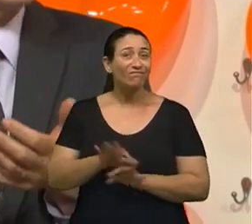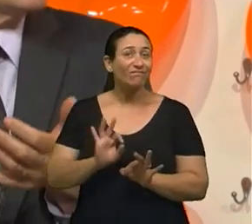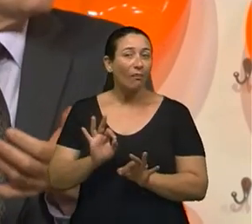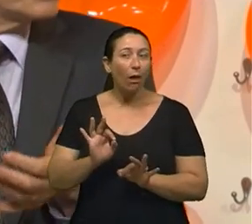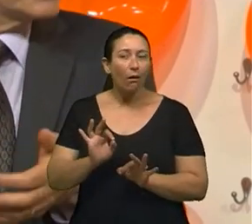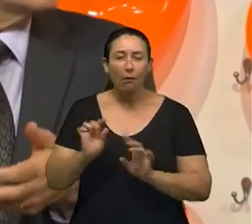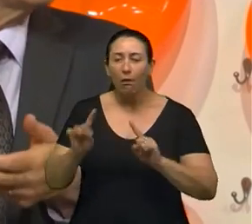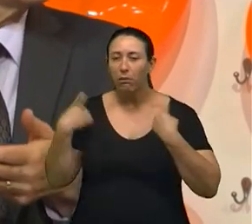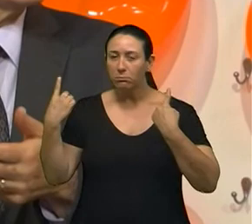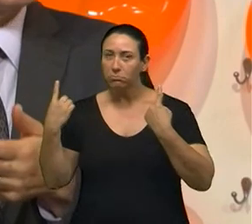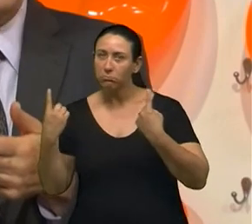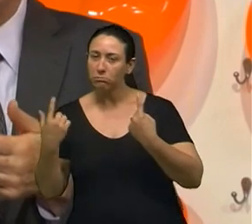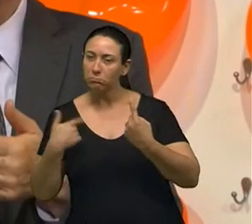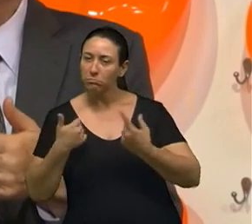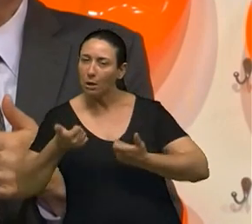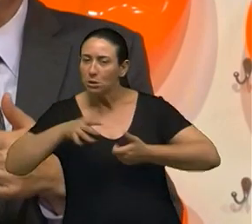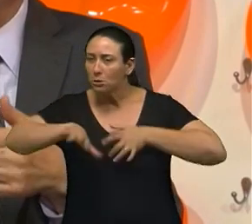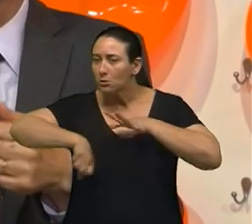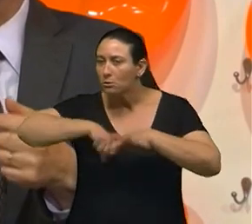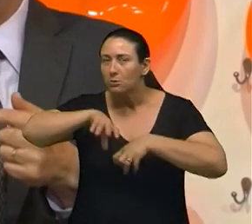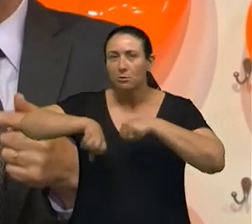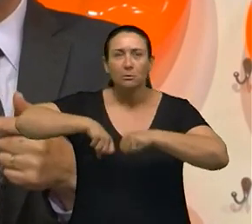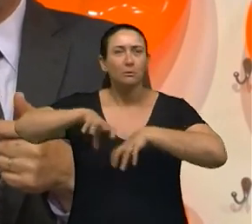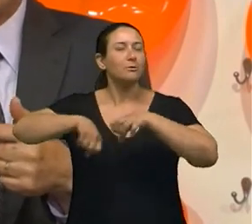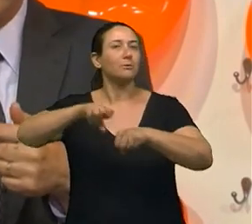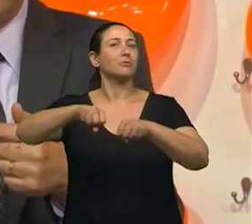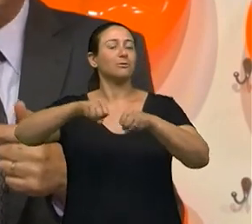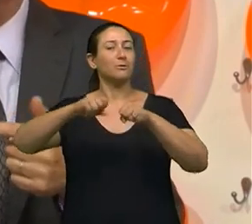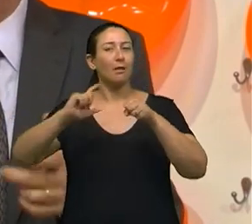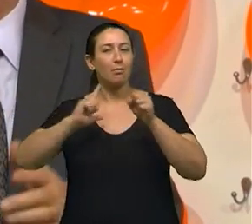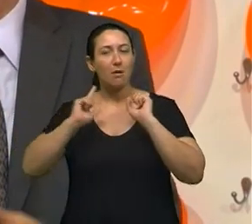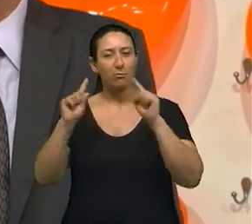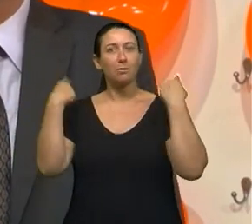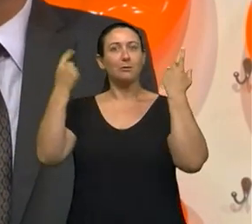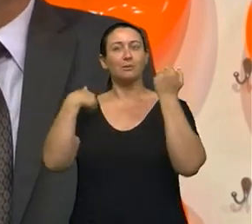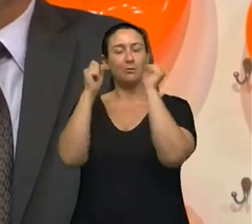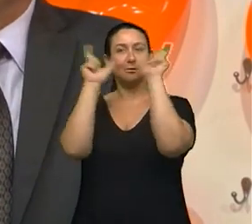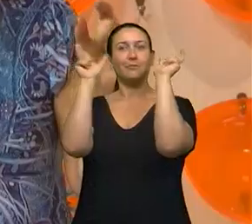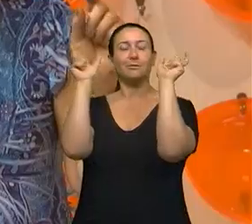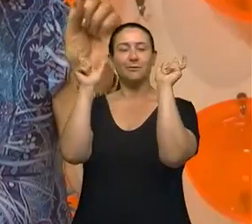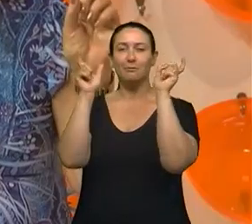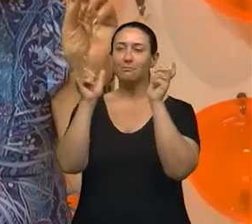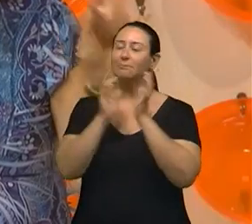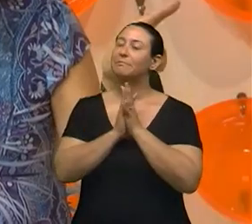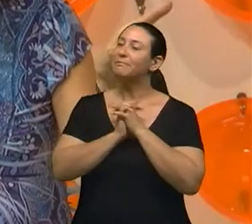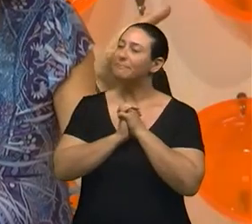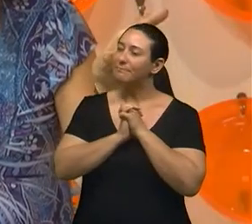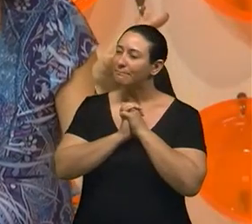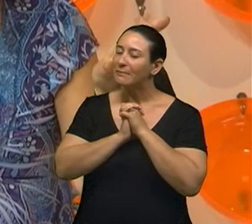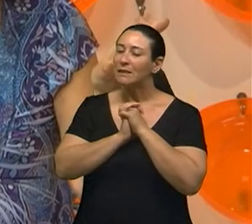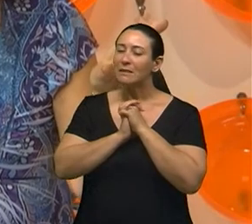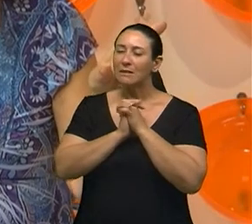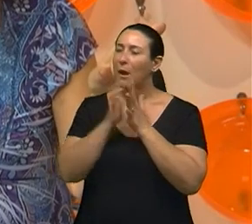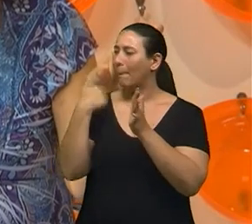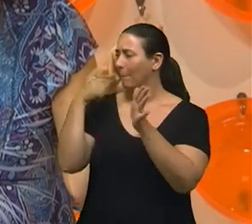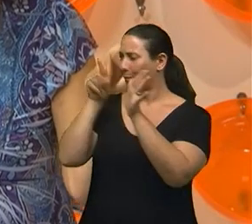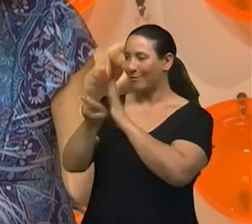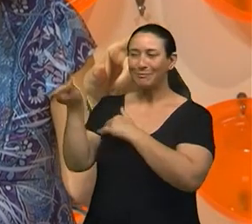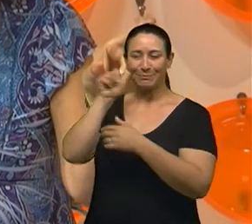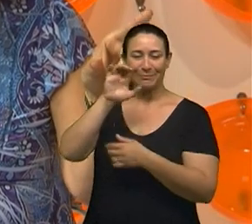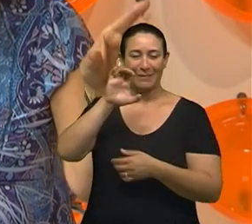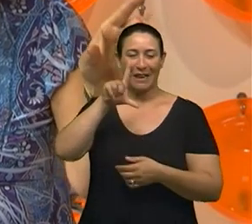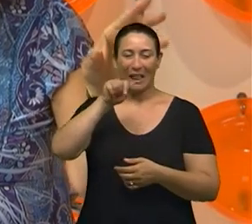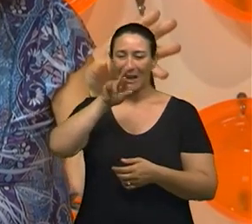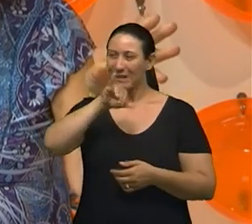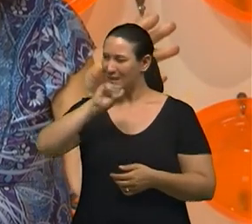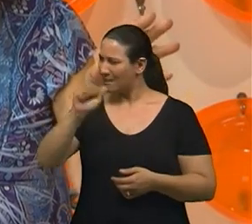e isso tudo é importante, A pessoa sempre se colocar novos desafios a vencer. Mas eu quero perguntar pra Clarice, a música que tu abriste fala lá